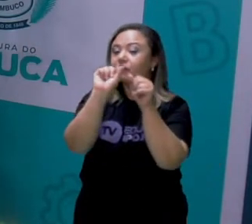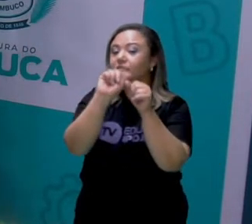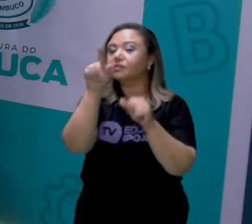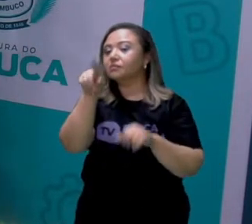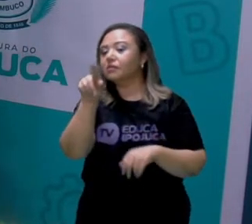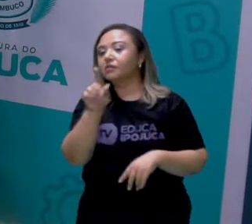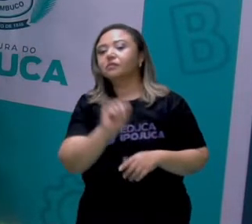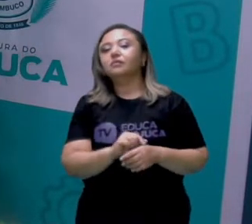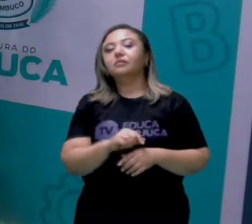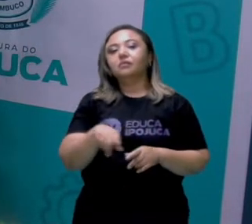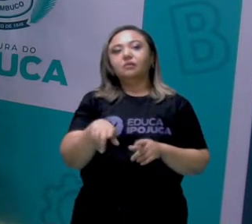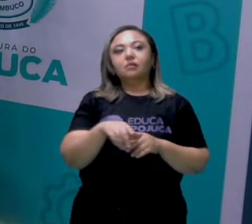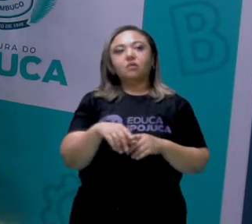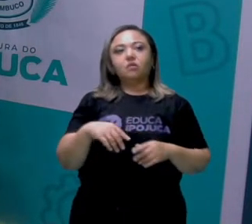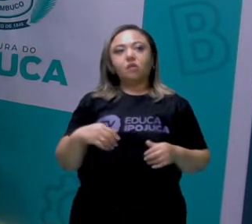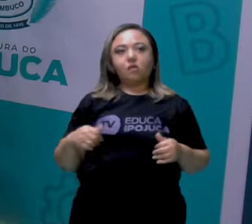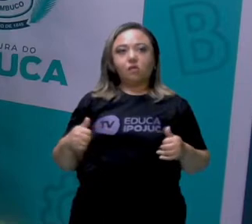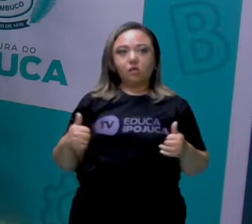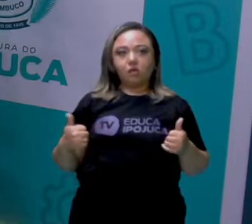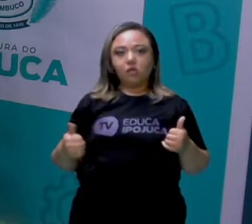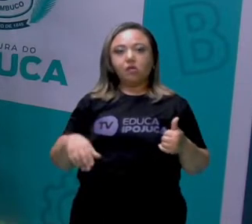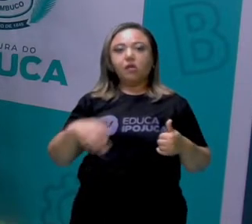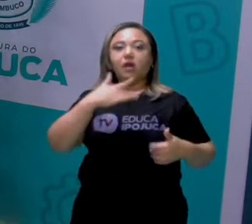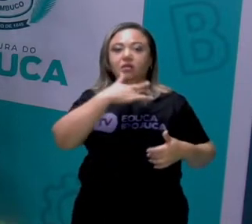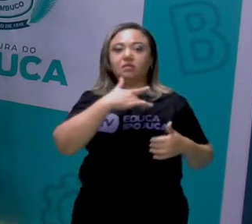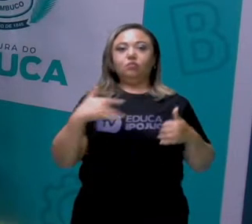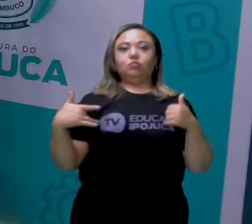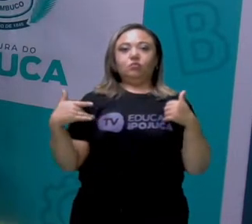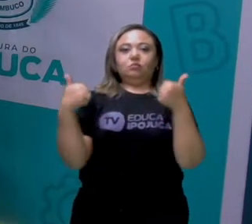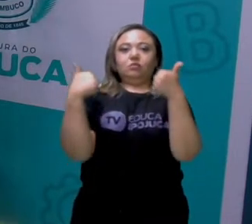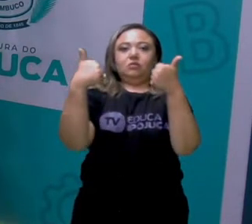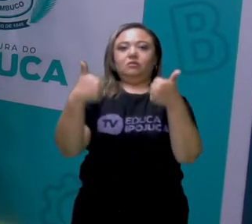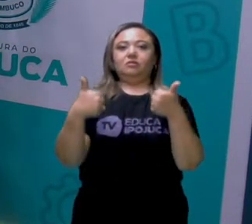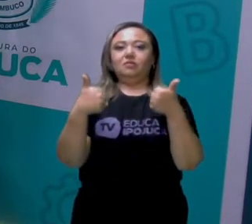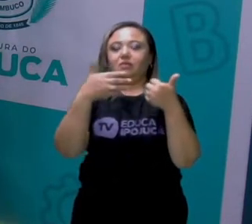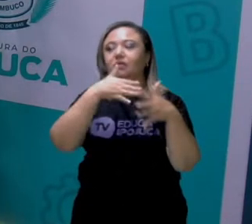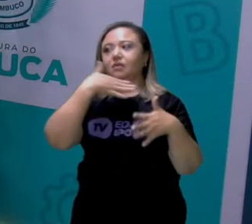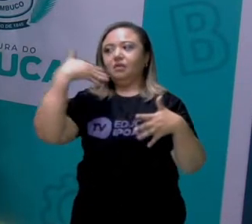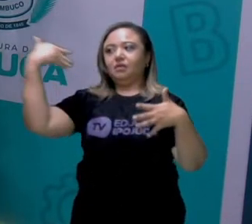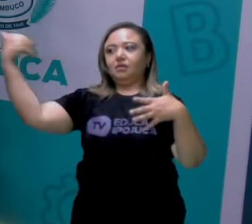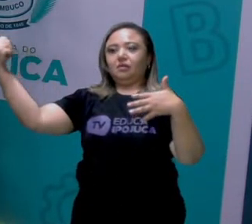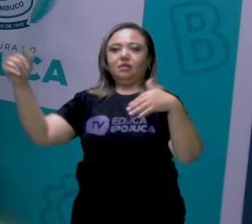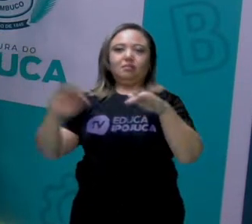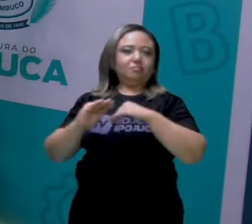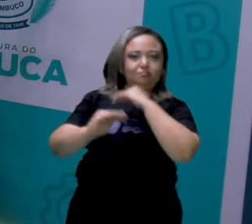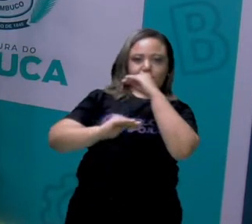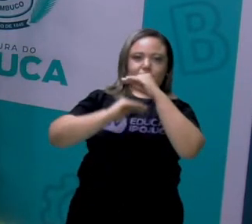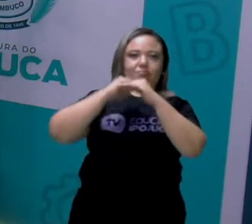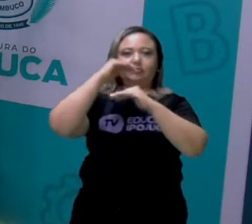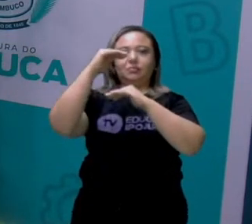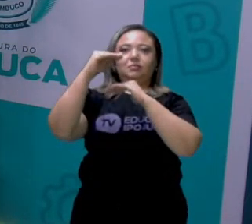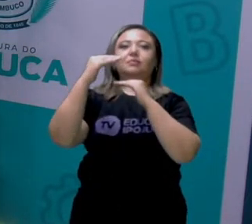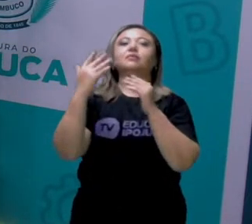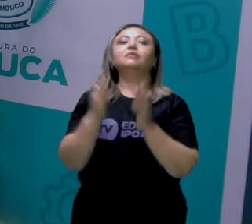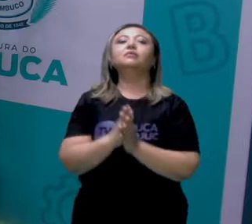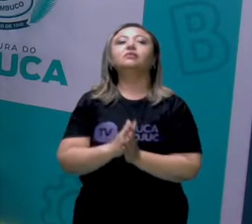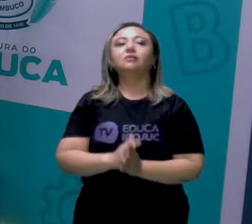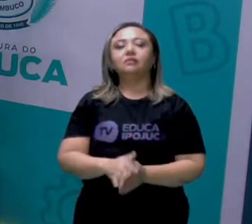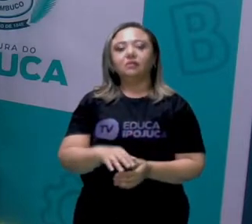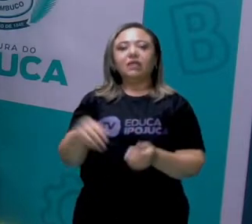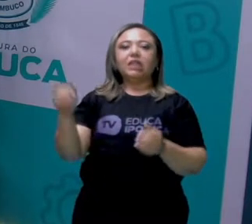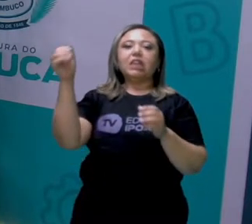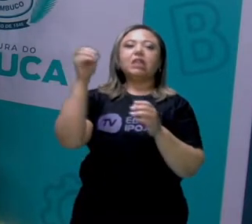com que a sua saúde fique melhor, você tenha um melhor desempenho dentro de alguns